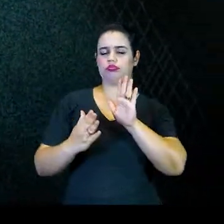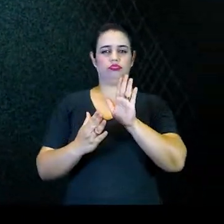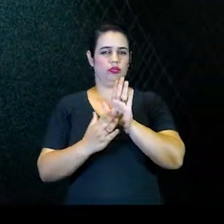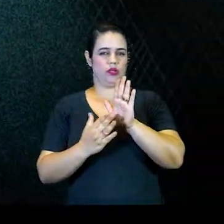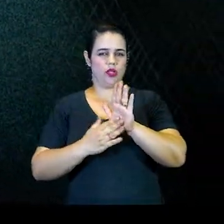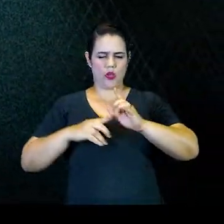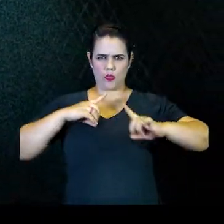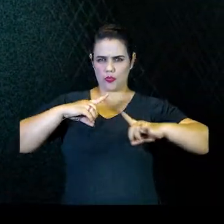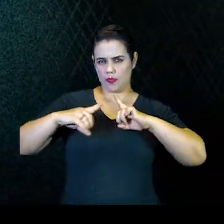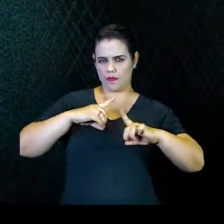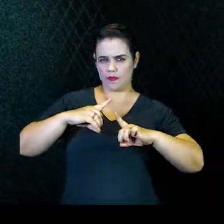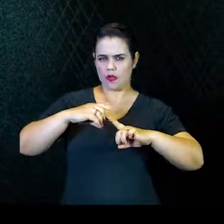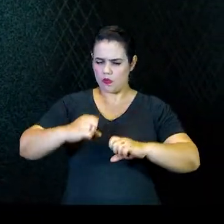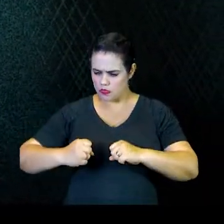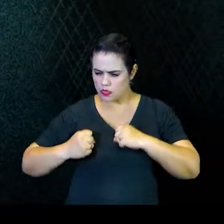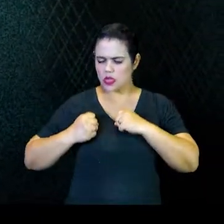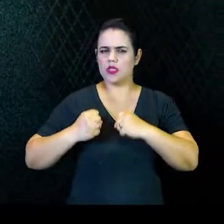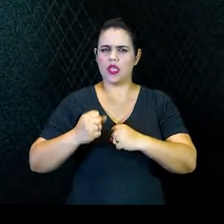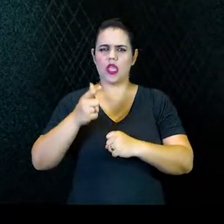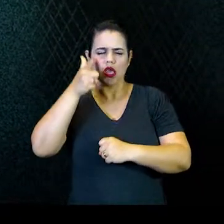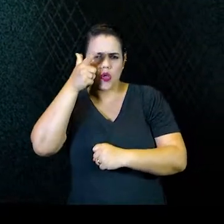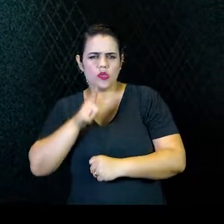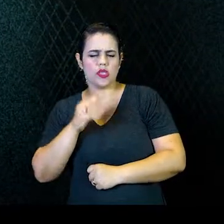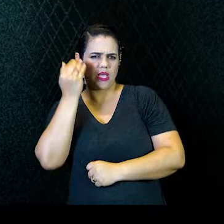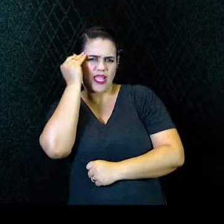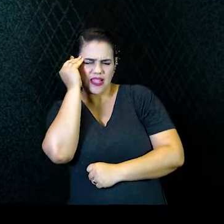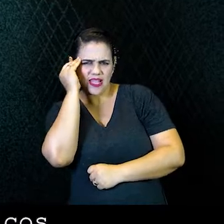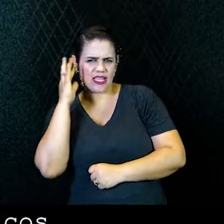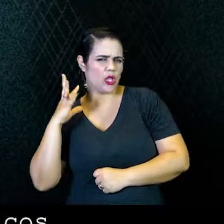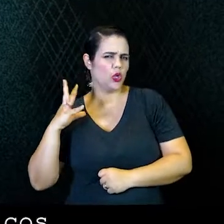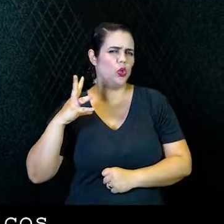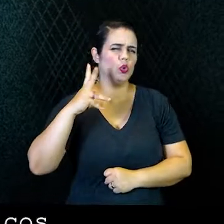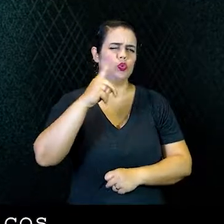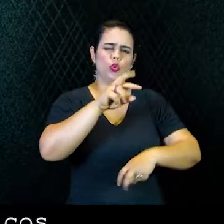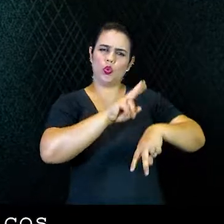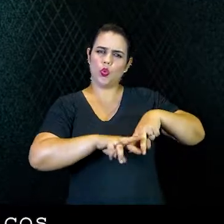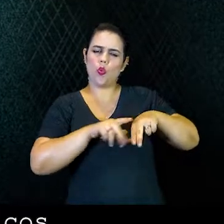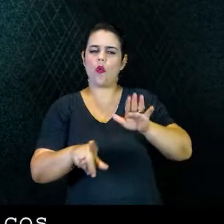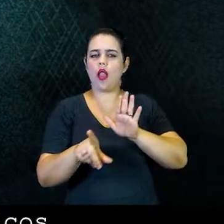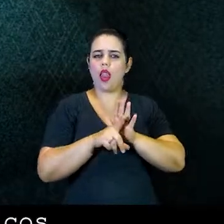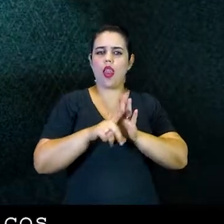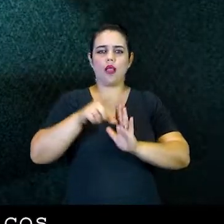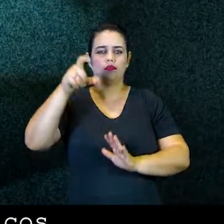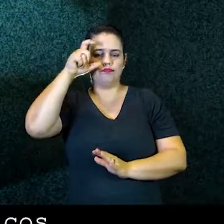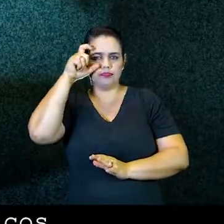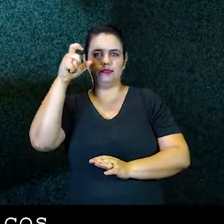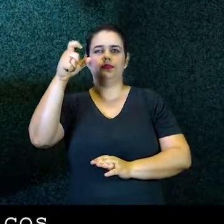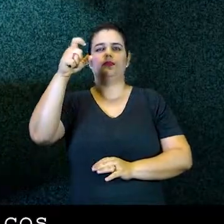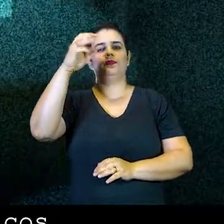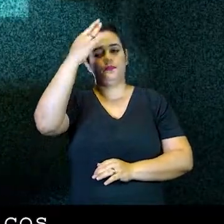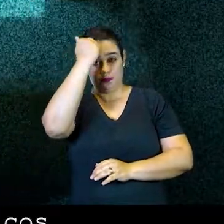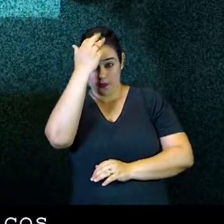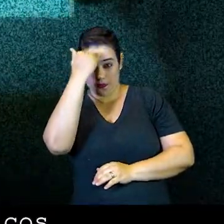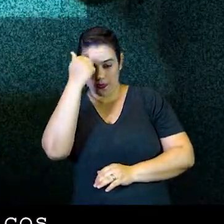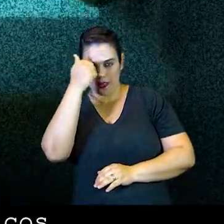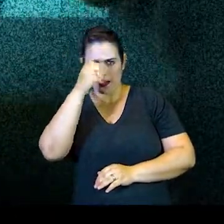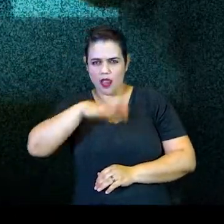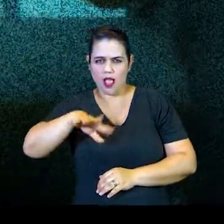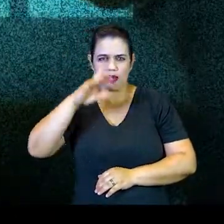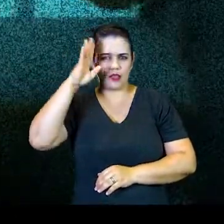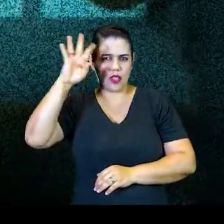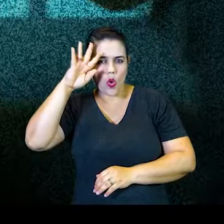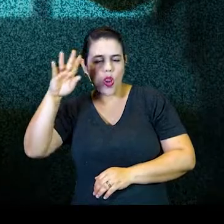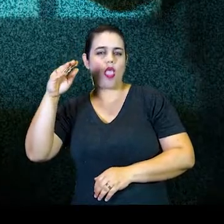é discutir e, assim, compreender as questões de gênero e a Lei Maria da Penha nos campos teóricos e práticos